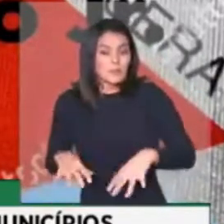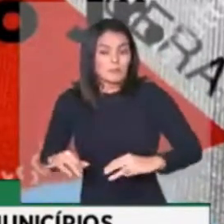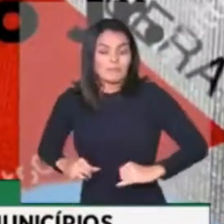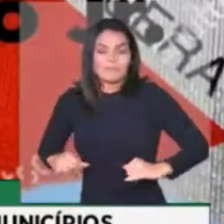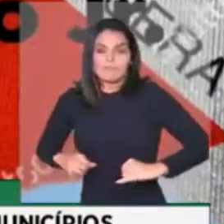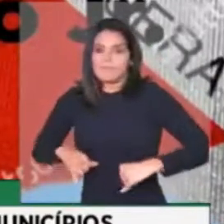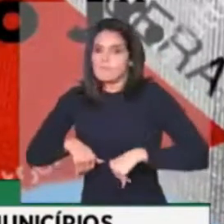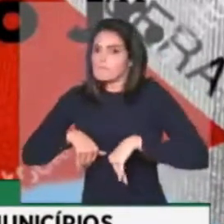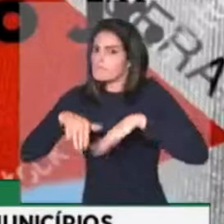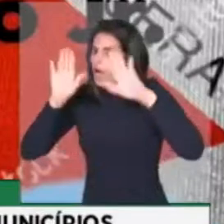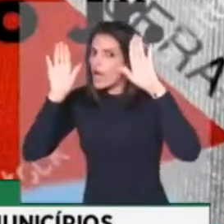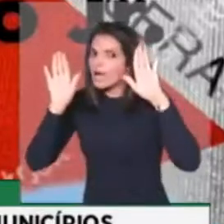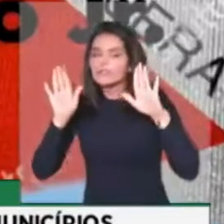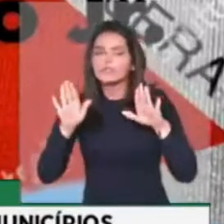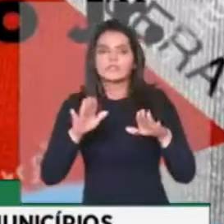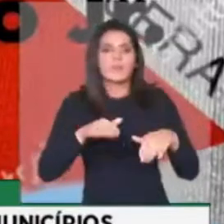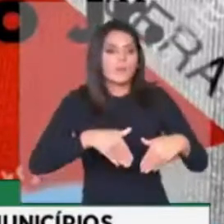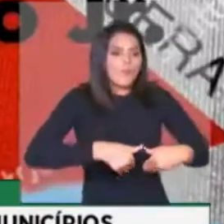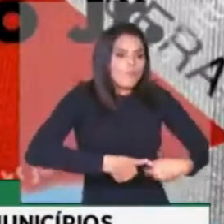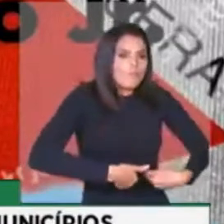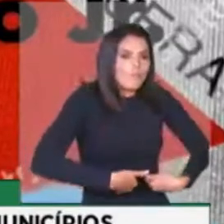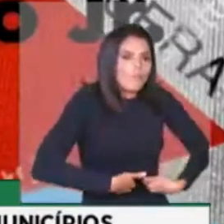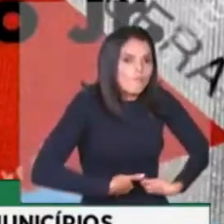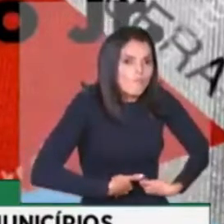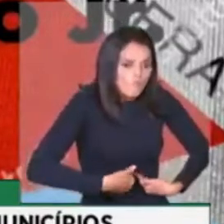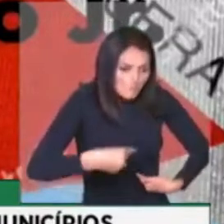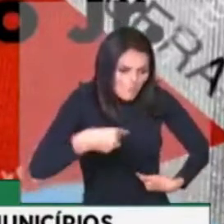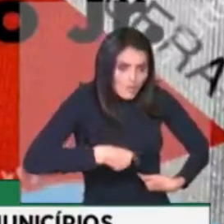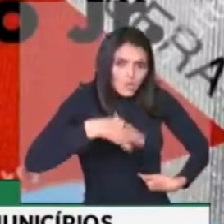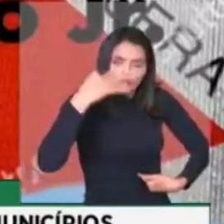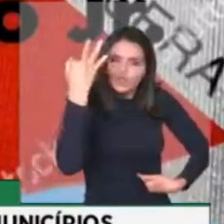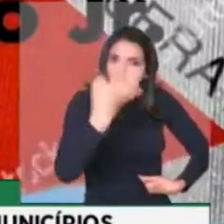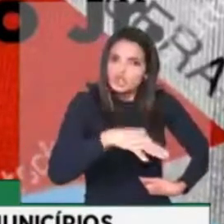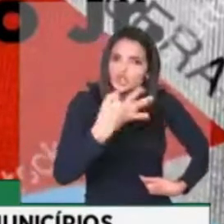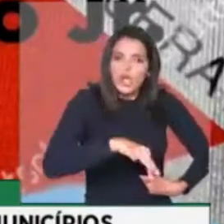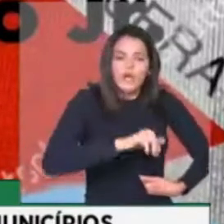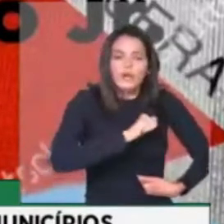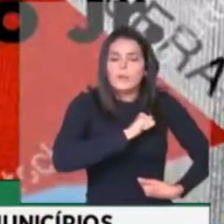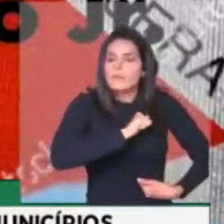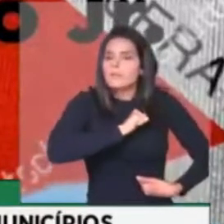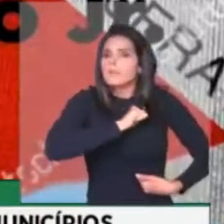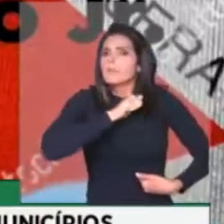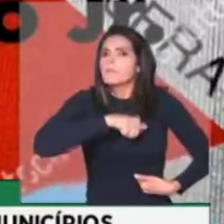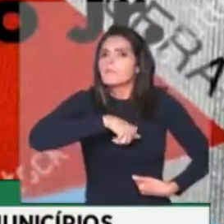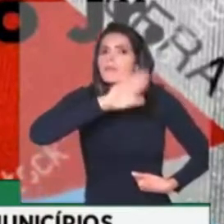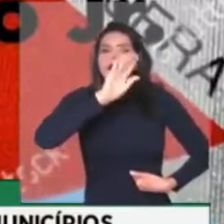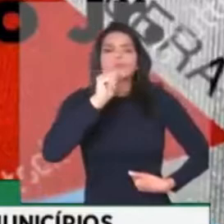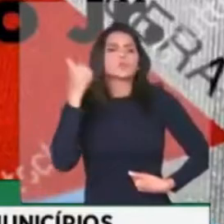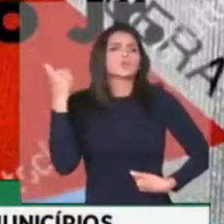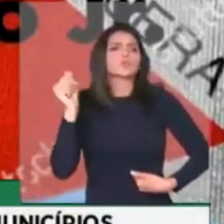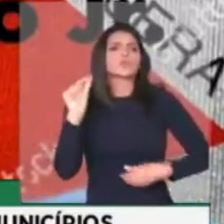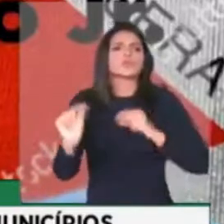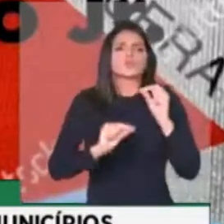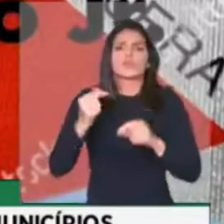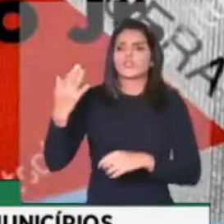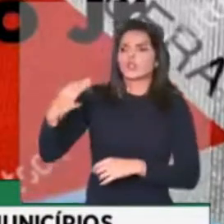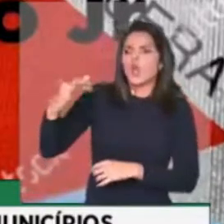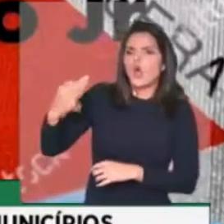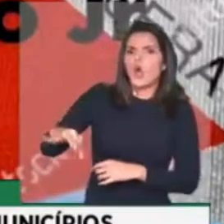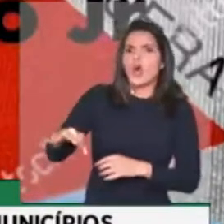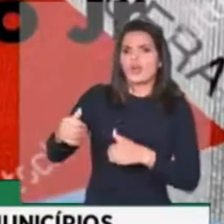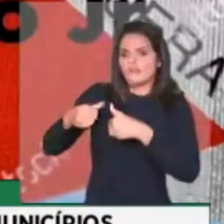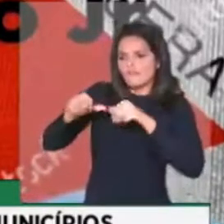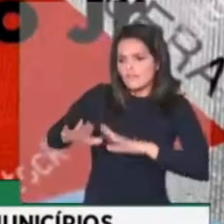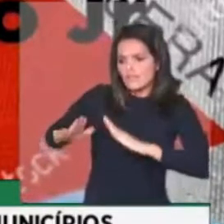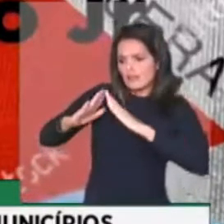sociedade, pois a fome dói muito mais do que qualquer dor passageira que nesse momento o isolamento possa